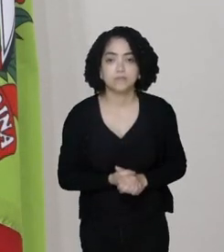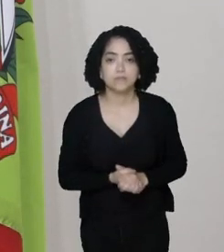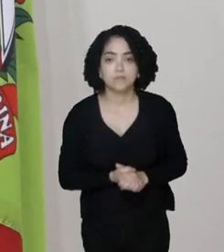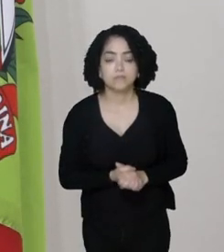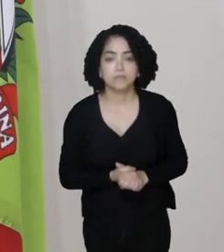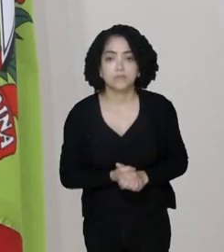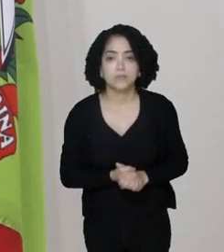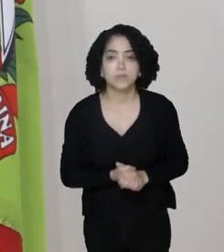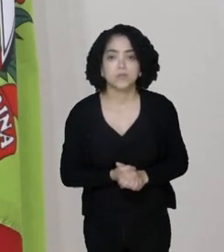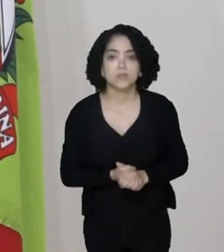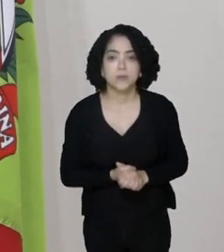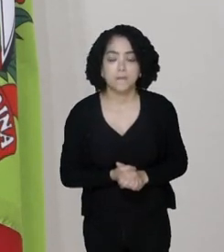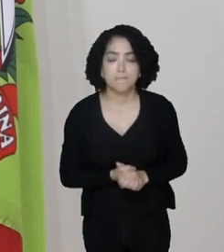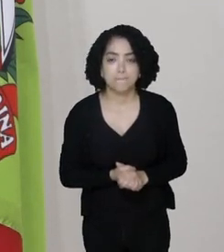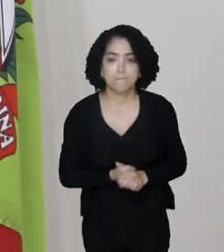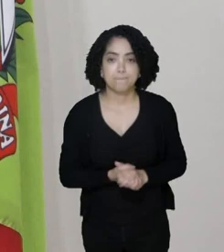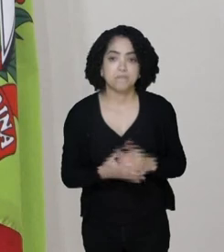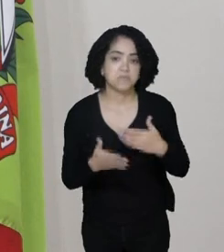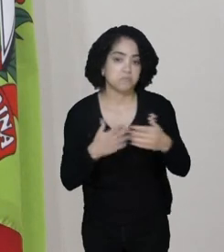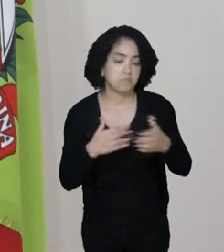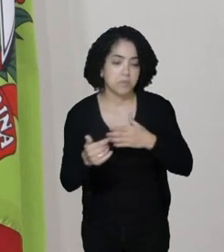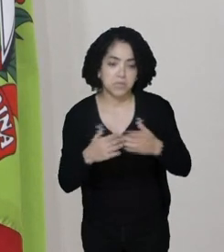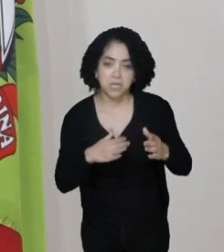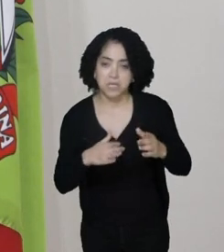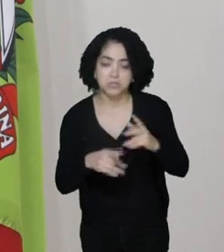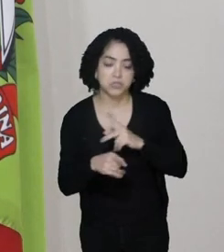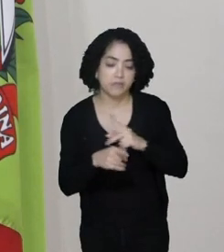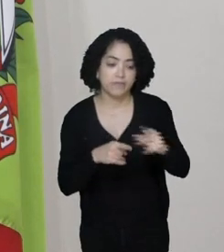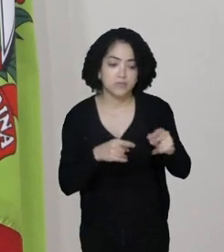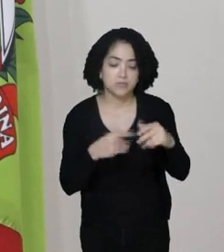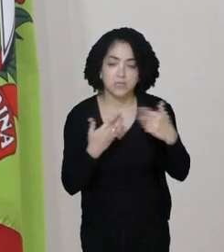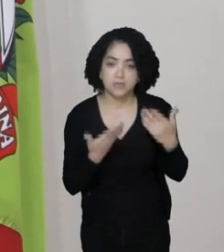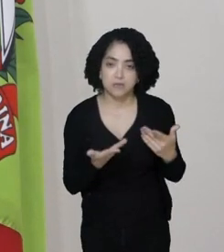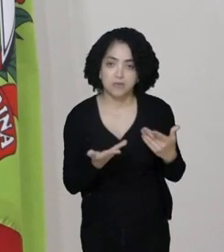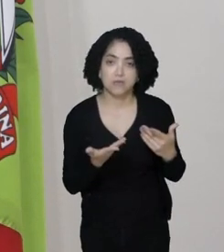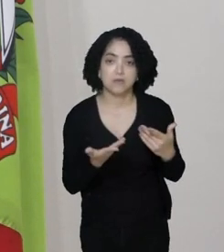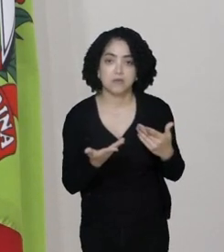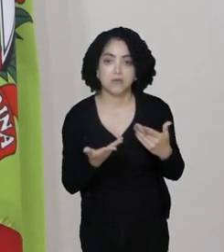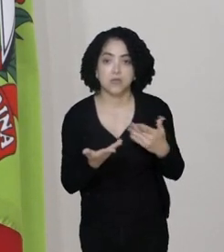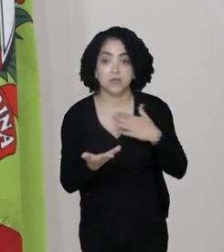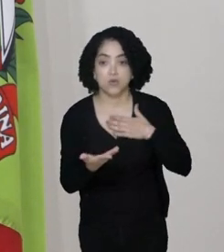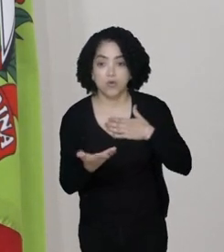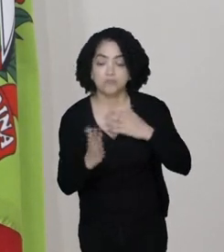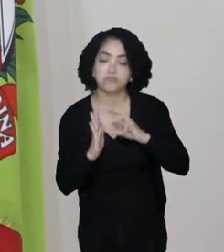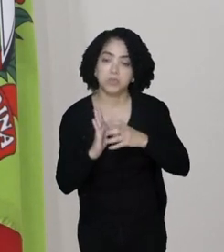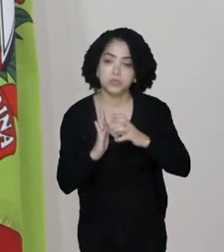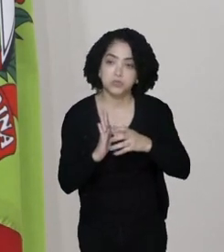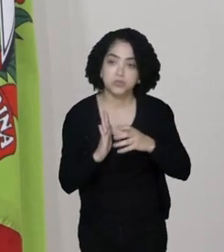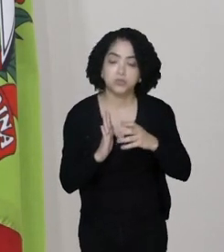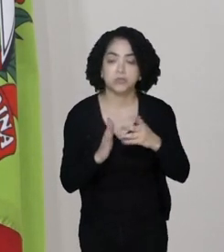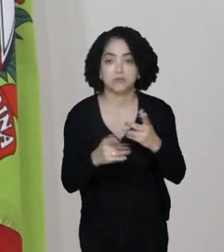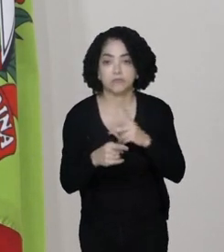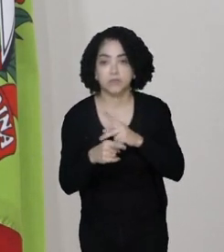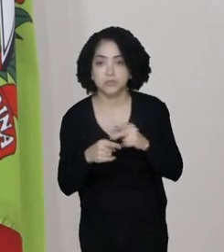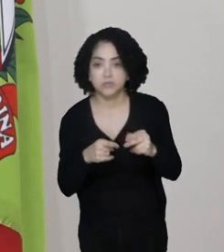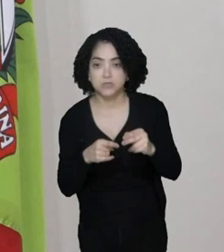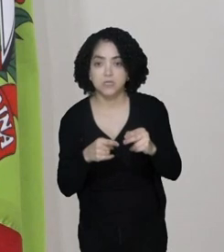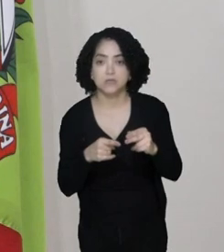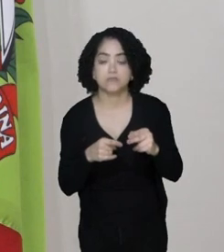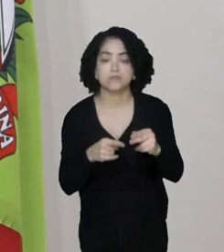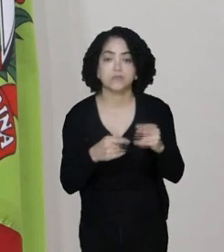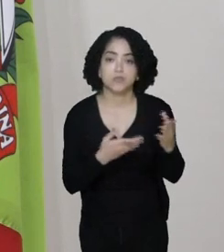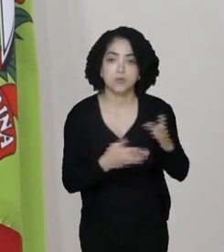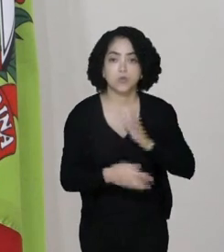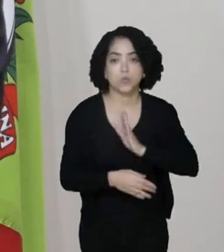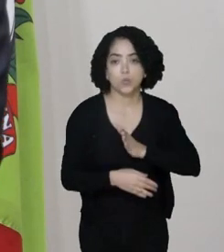Nós teremos um governo de transição, independente de quem ganhar a eleição, nós, nossos partidos, nós vamos ganhar a eleição, não tenho dúvida com o senador Jorginho